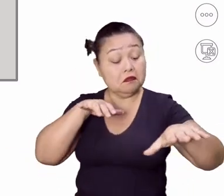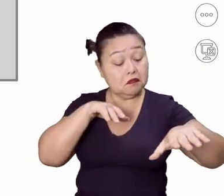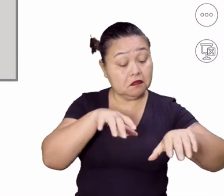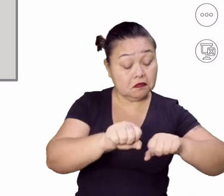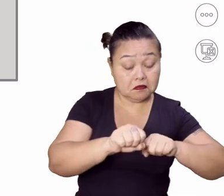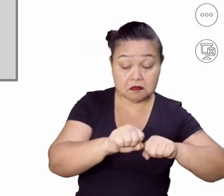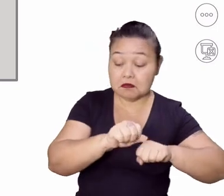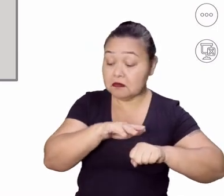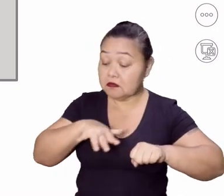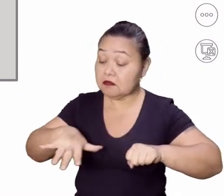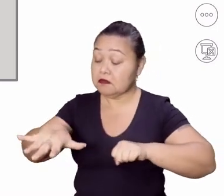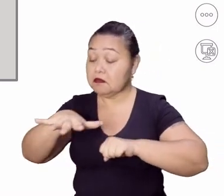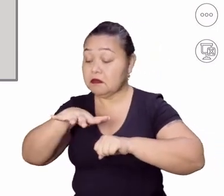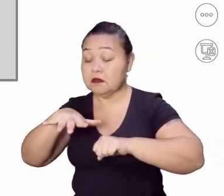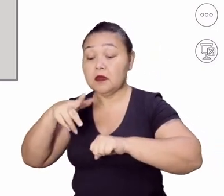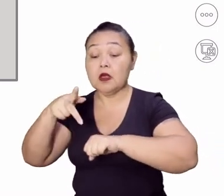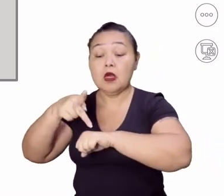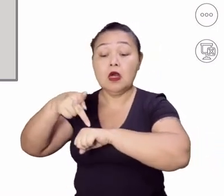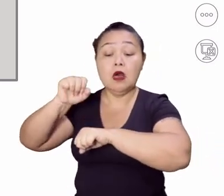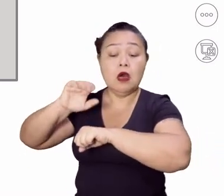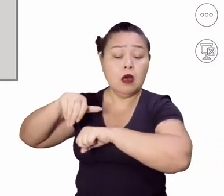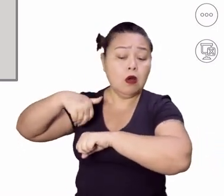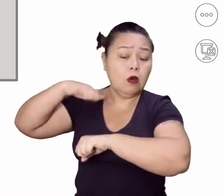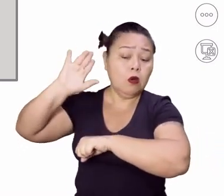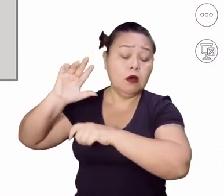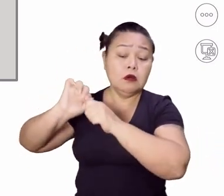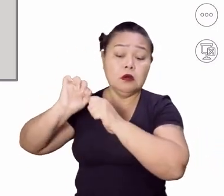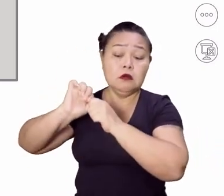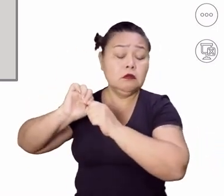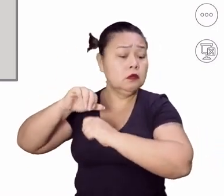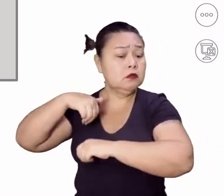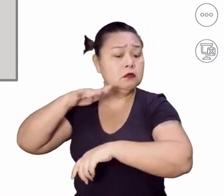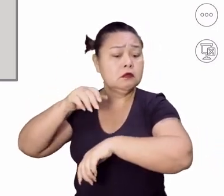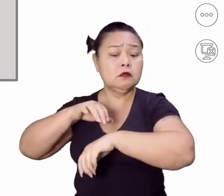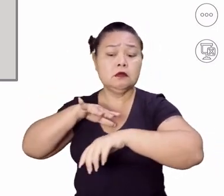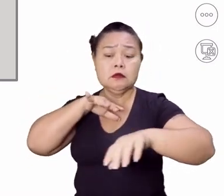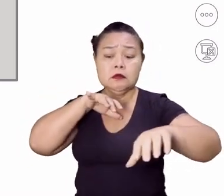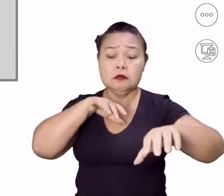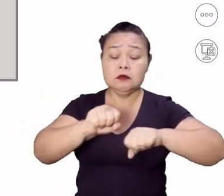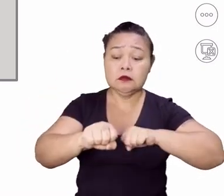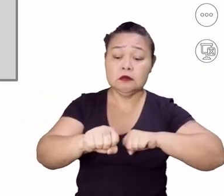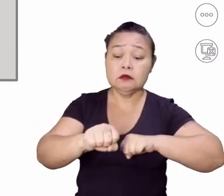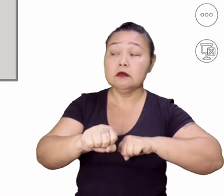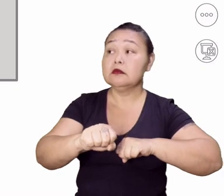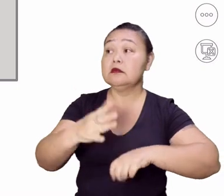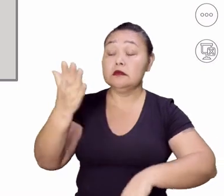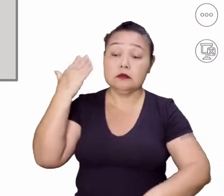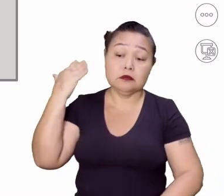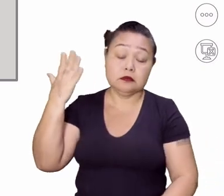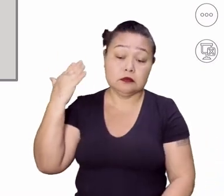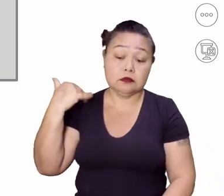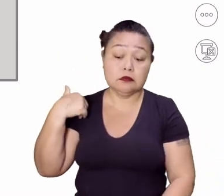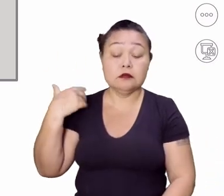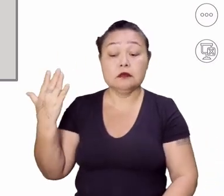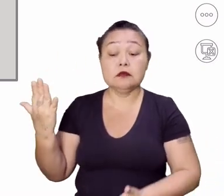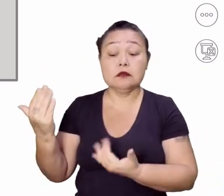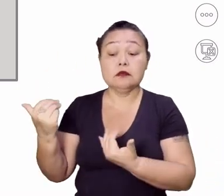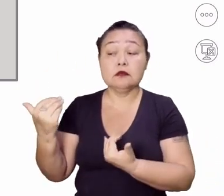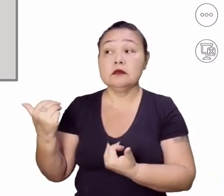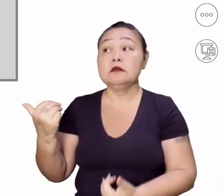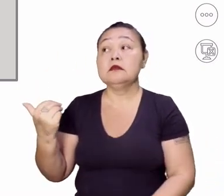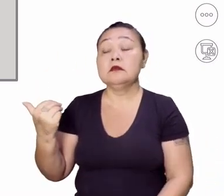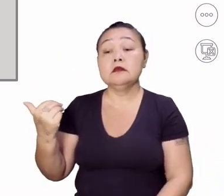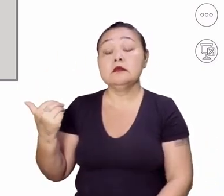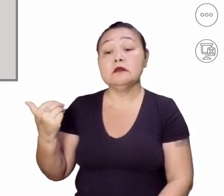e as especializações, elas vão muito além da graduação. Antes, eu lembro que quando éramos mais jovens,